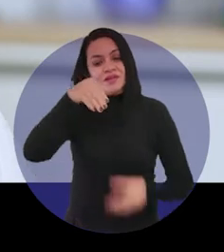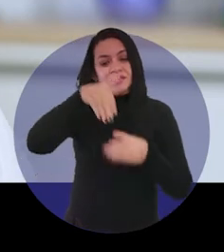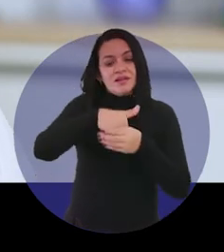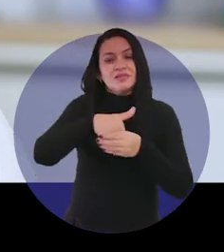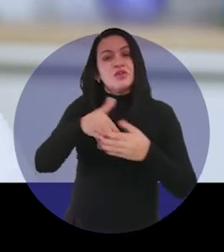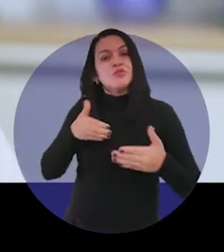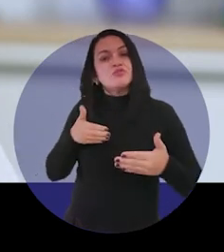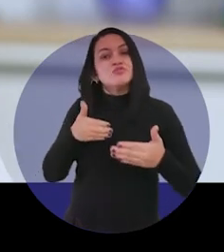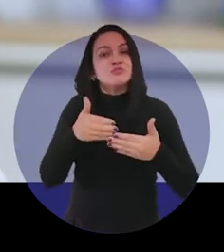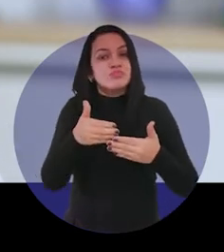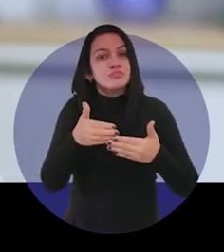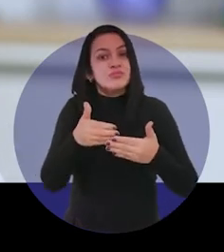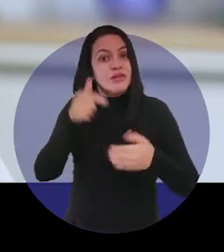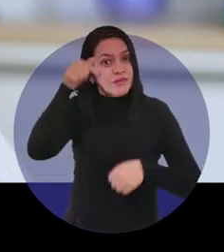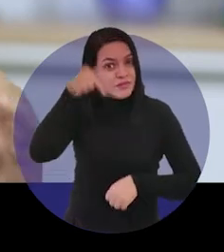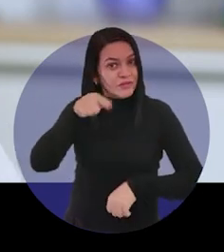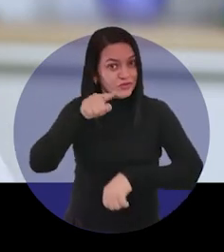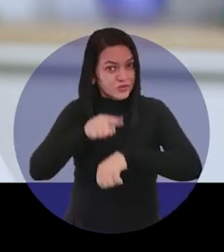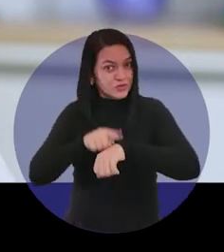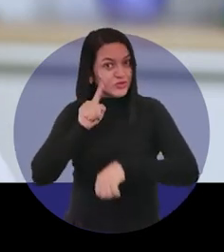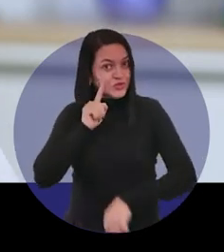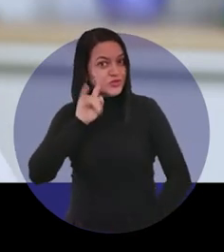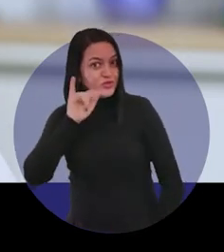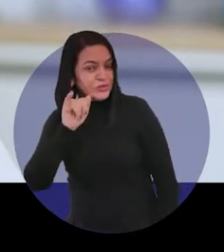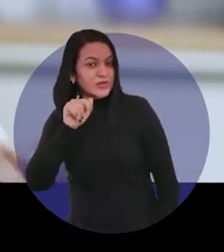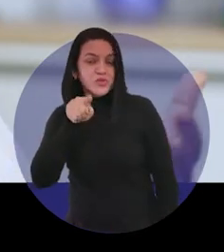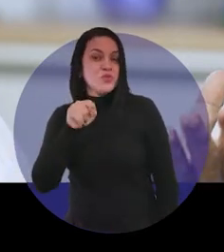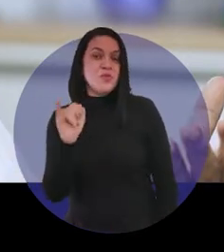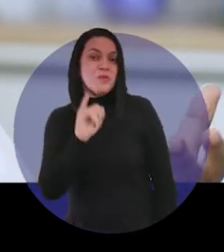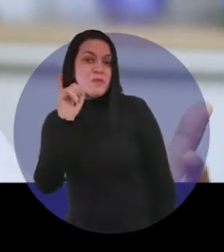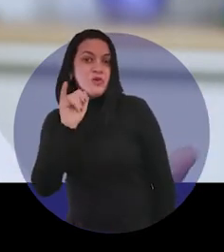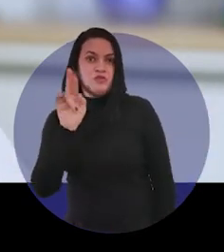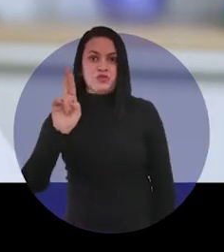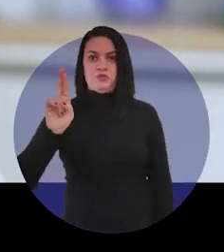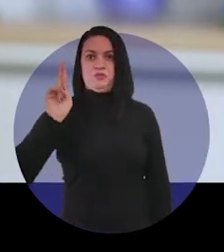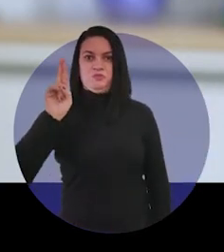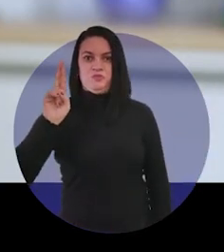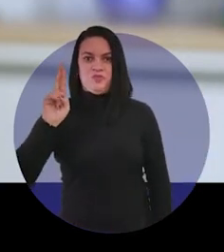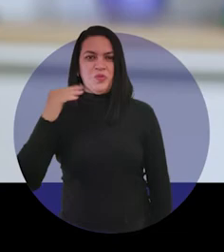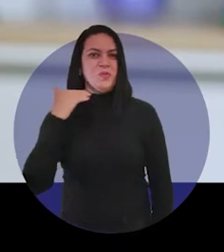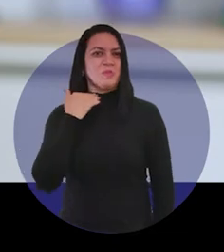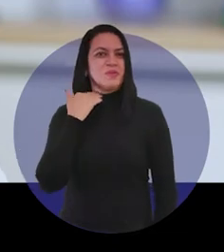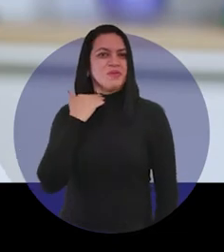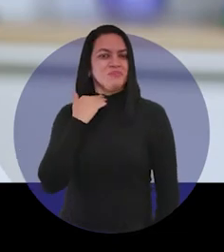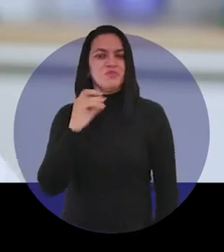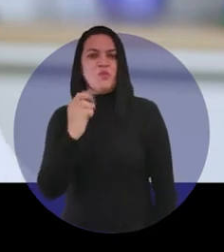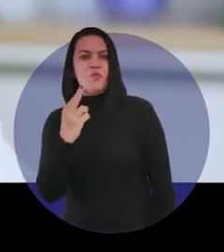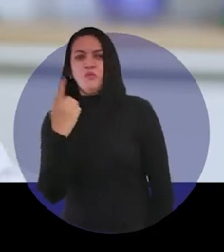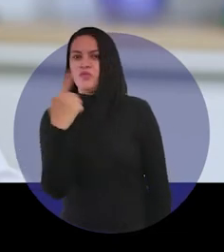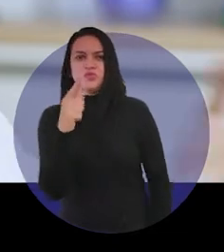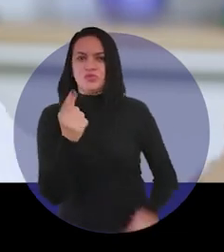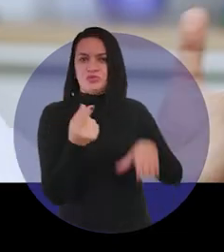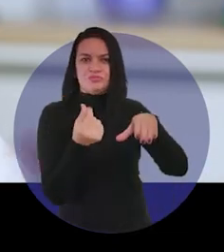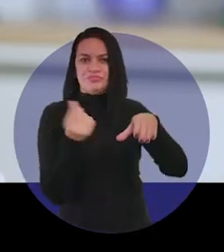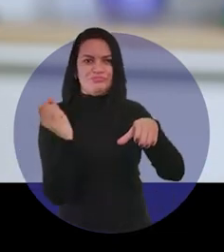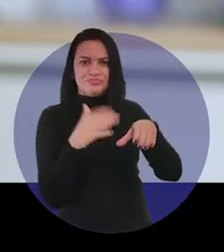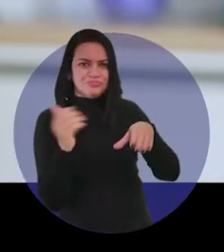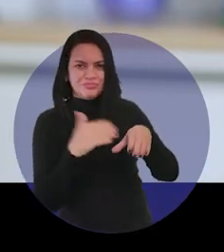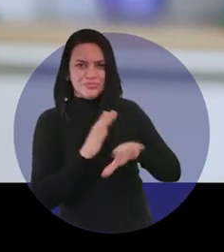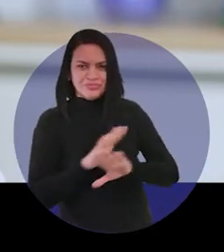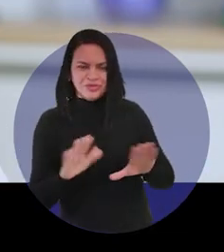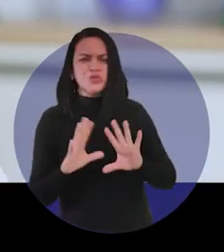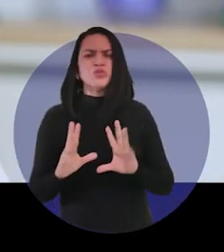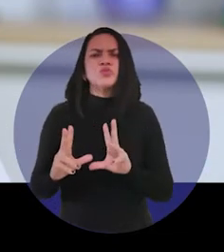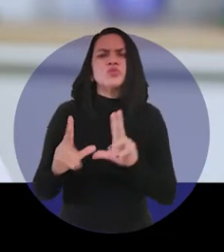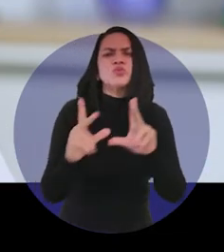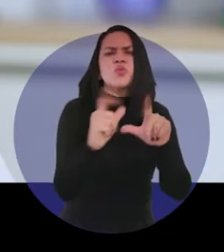eleições se aproximam. E nesse dia, não importa se você é dono de um banco ou se você nem tem conta no banco.